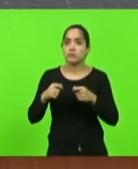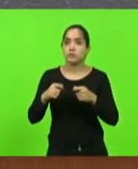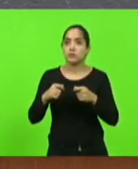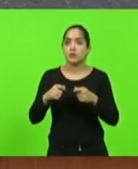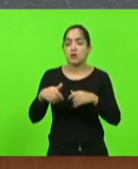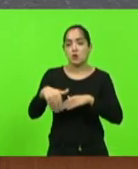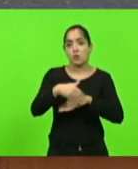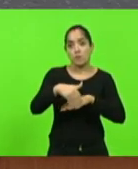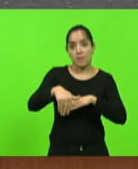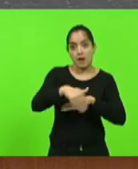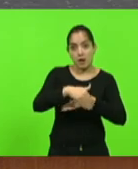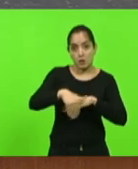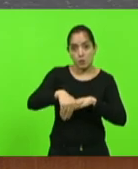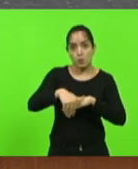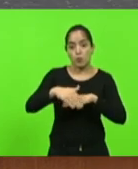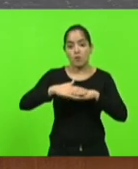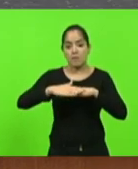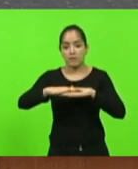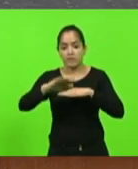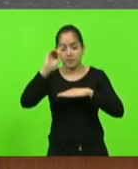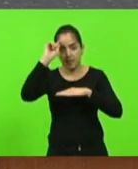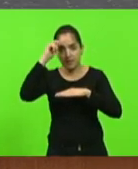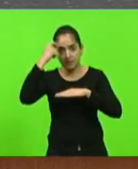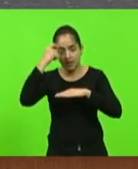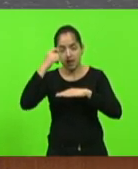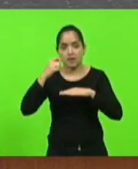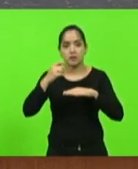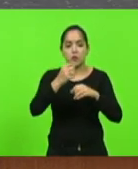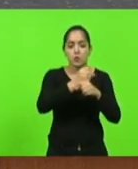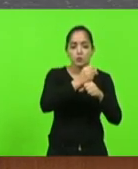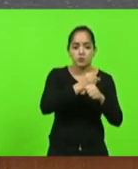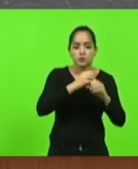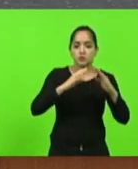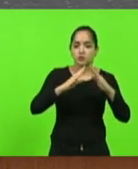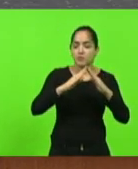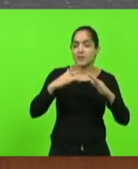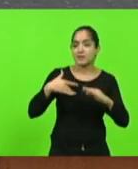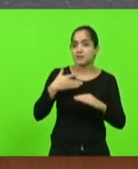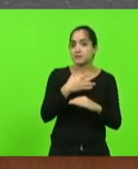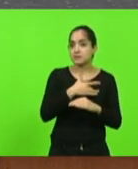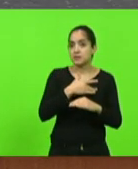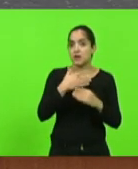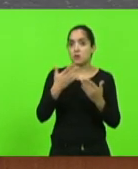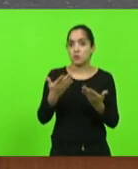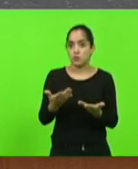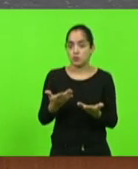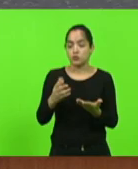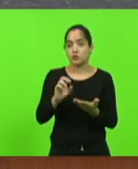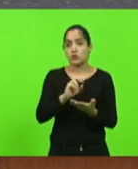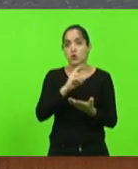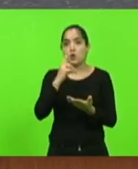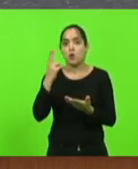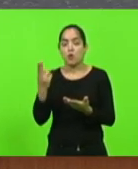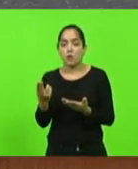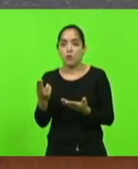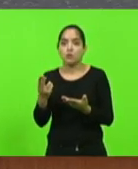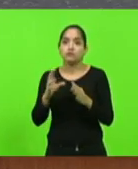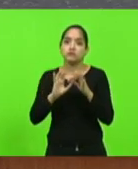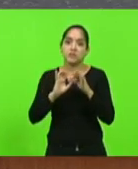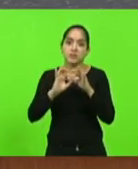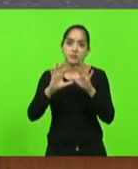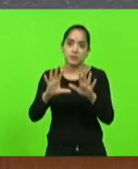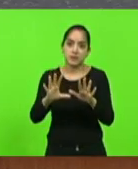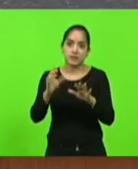pavimentada ou a construção de um posto de saúde ou a liberação